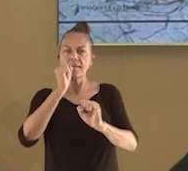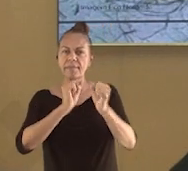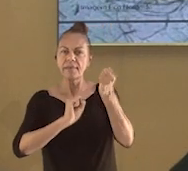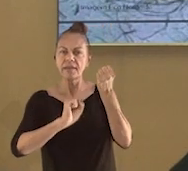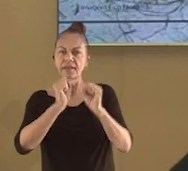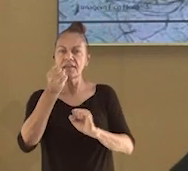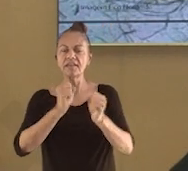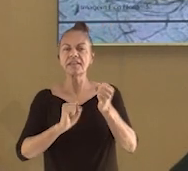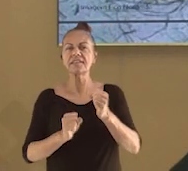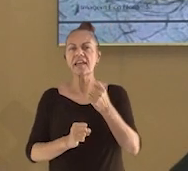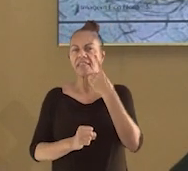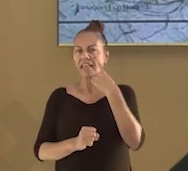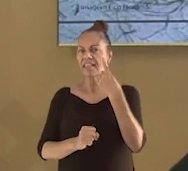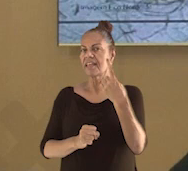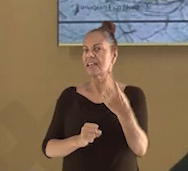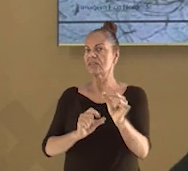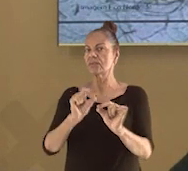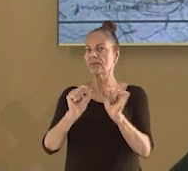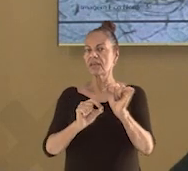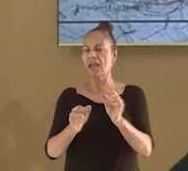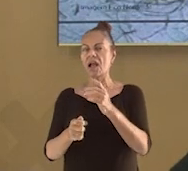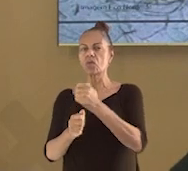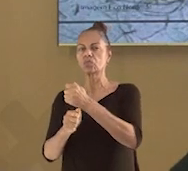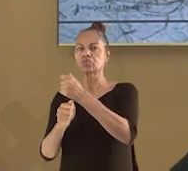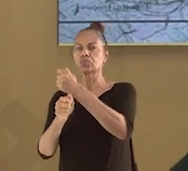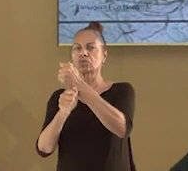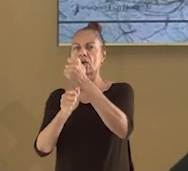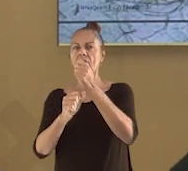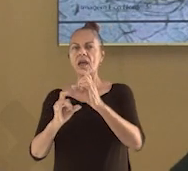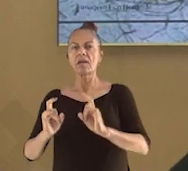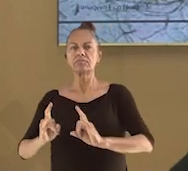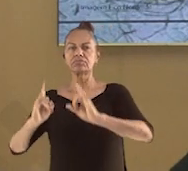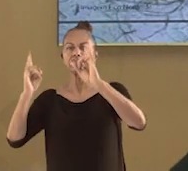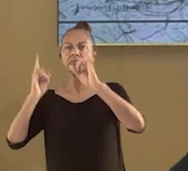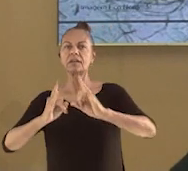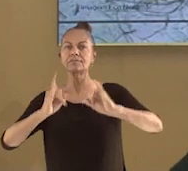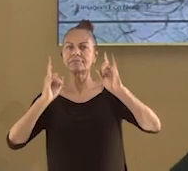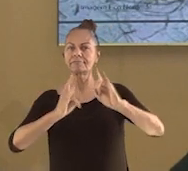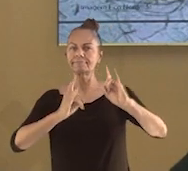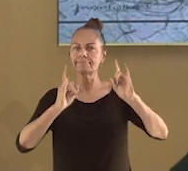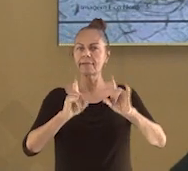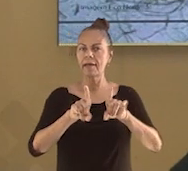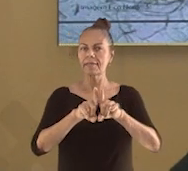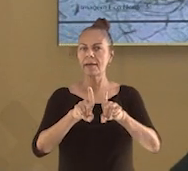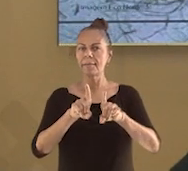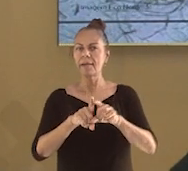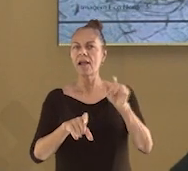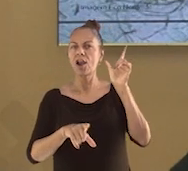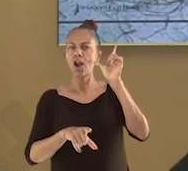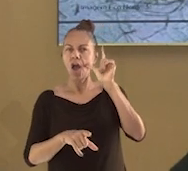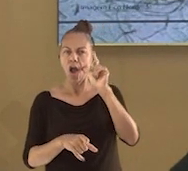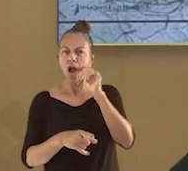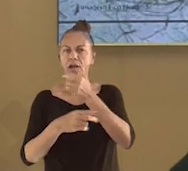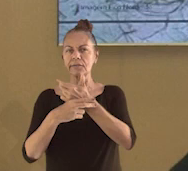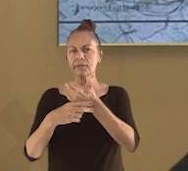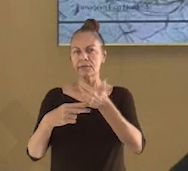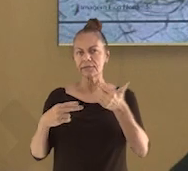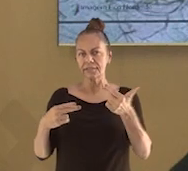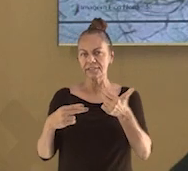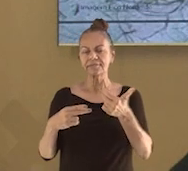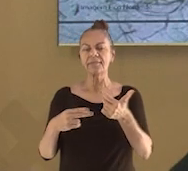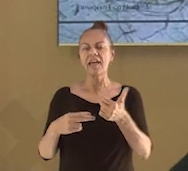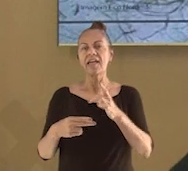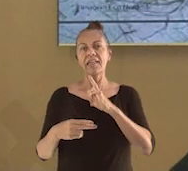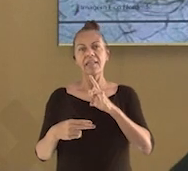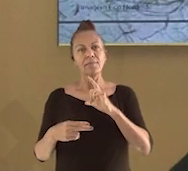têm interesse em construir moradias e comércios nesse espaço, que costuma reunir muitas pessoas em